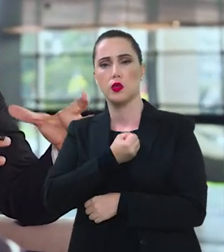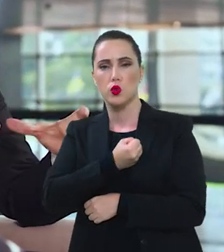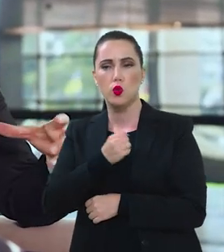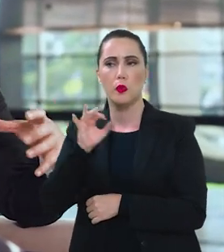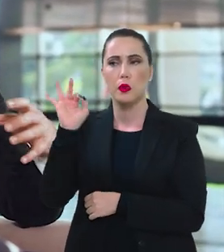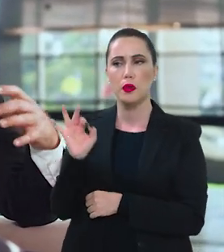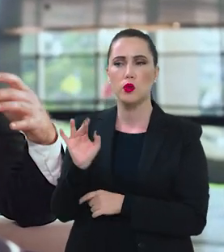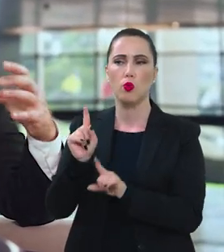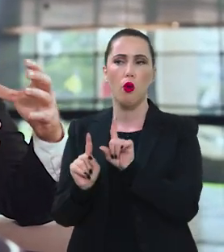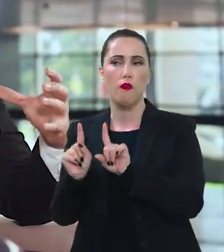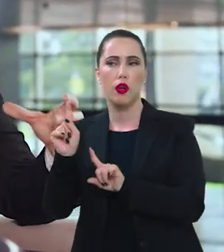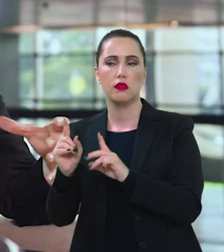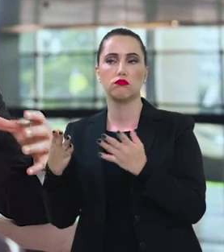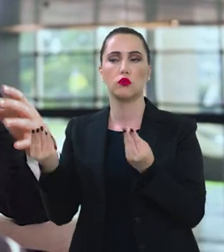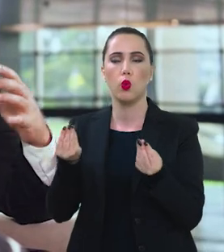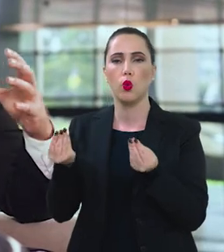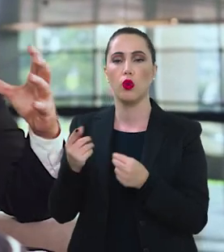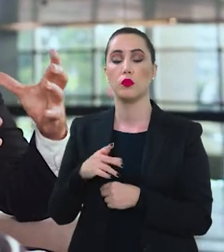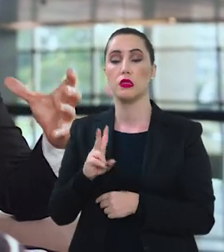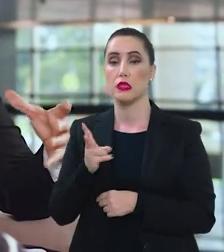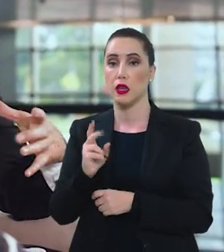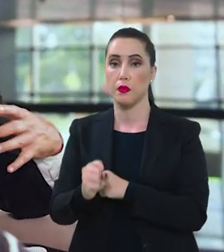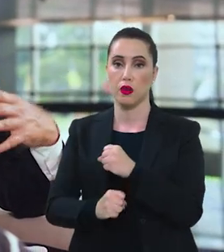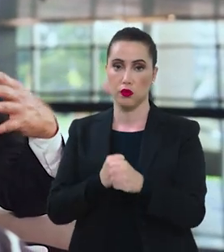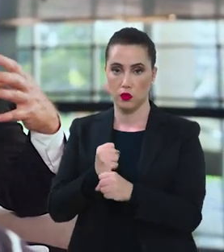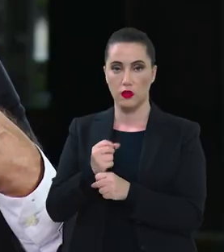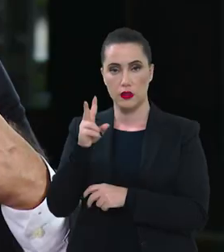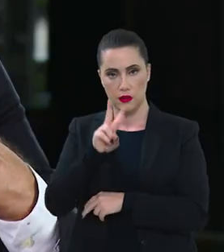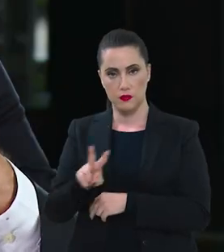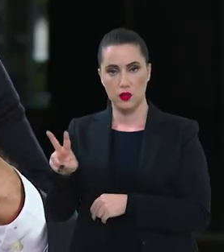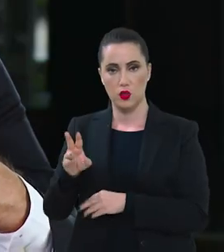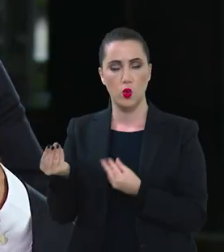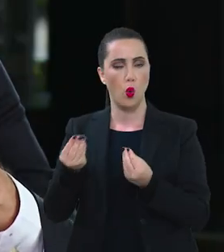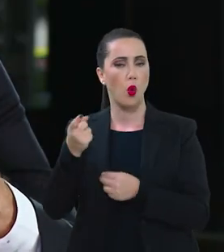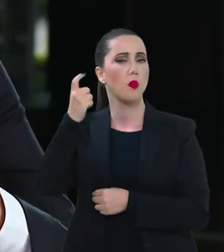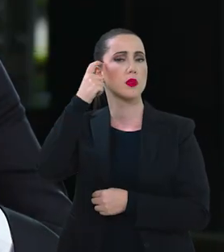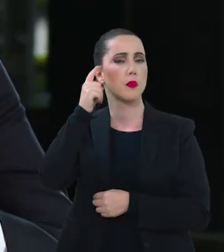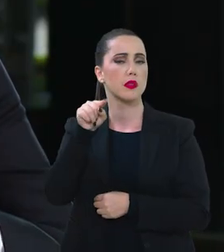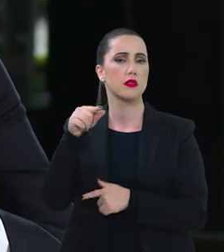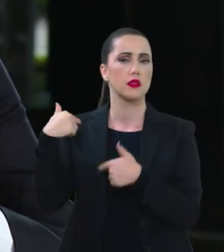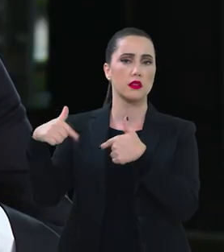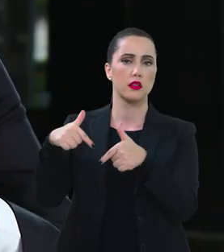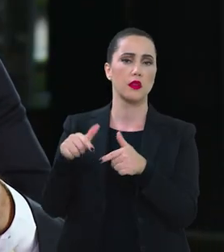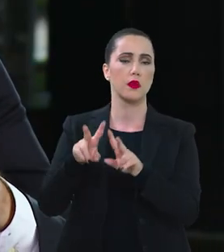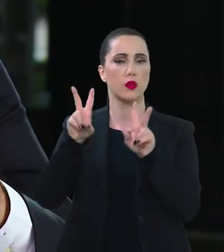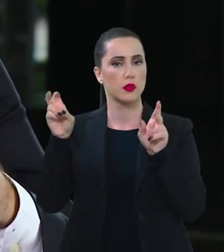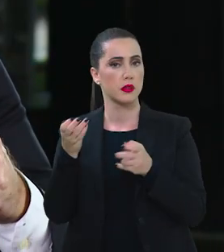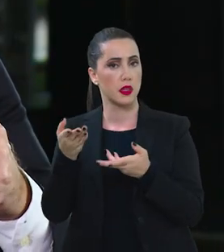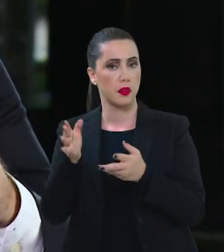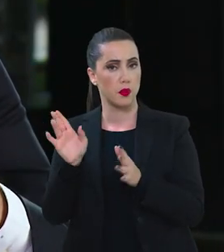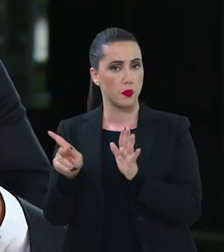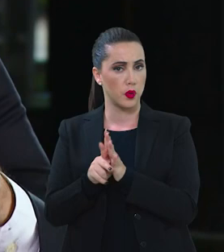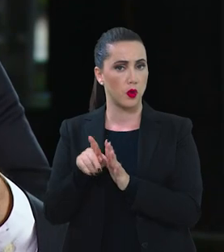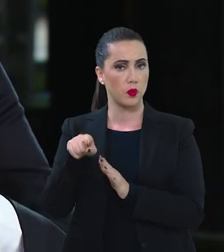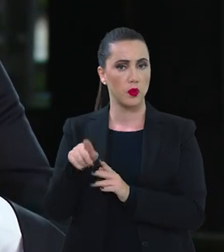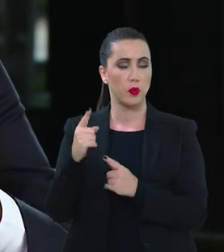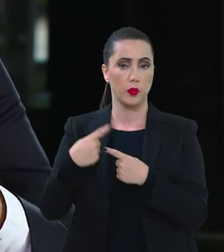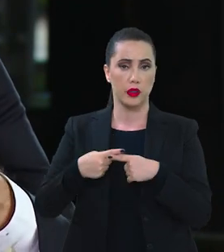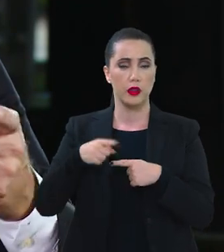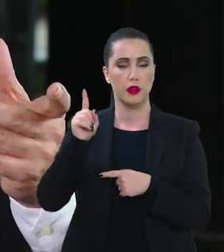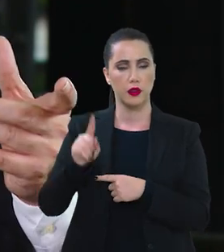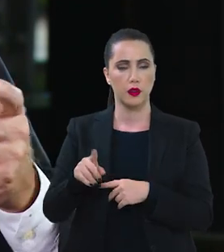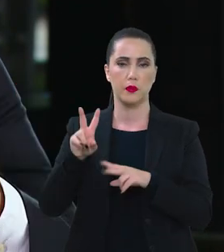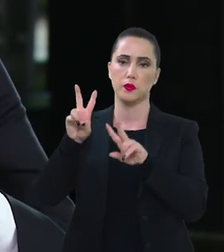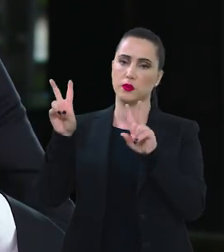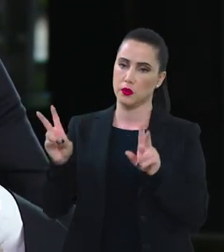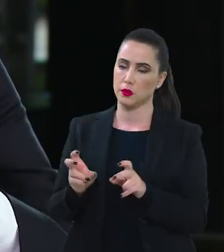quantificáveis? Isso daí vai ser a cada ano visto? Como é que vocês estão pensando em trabalhar com essa questão específica? Como